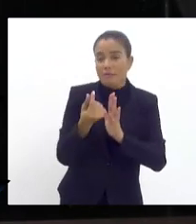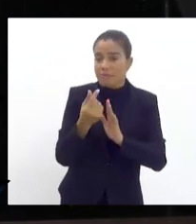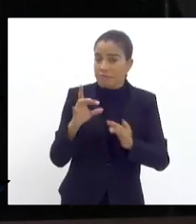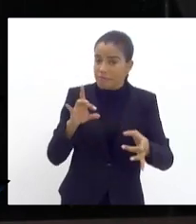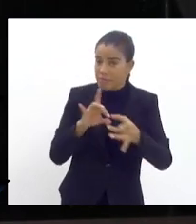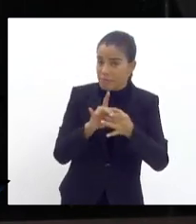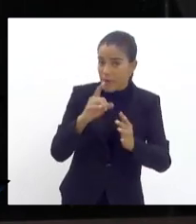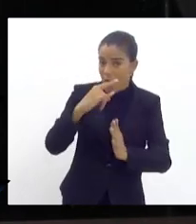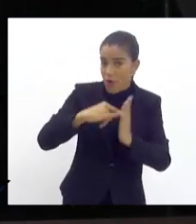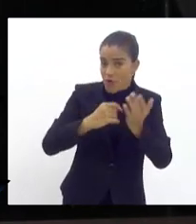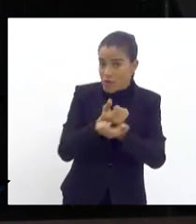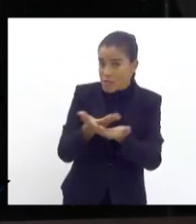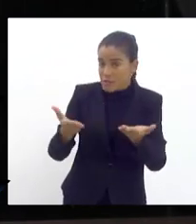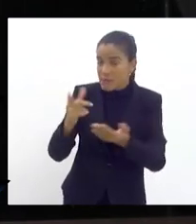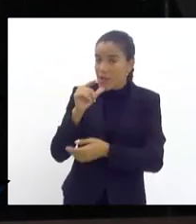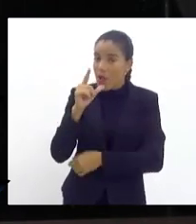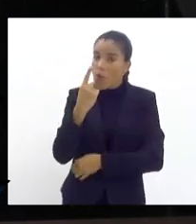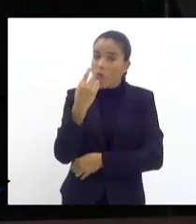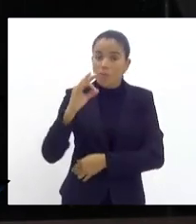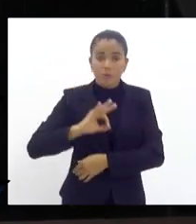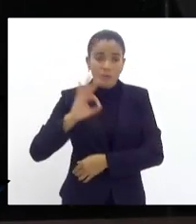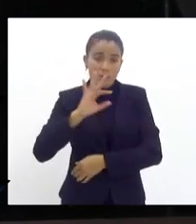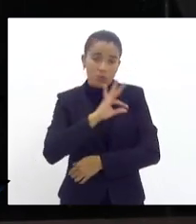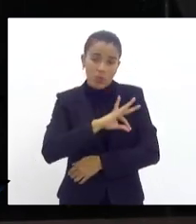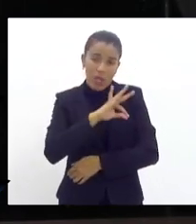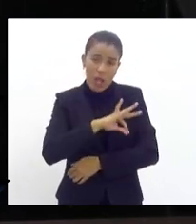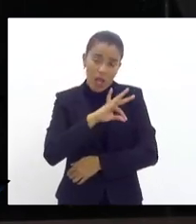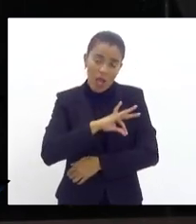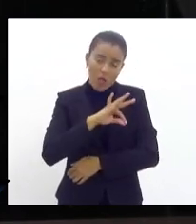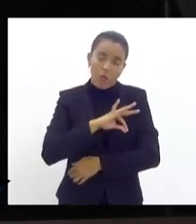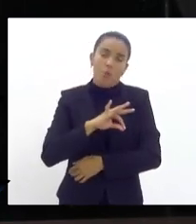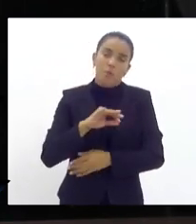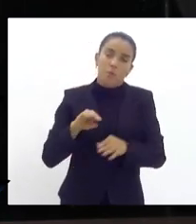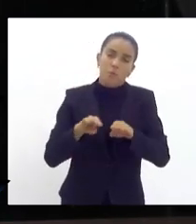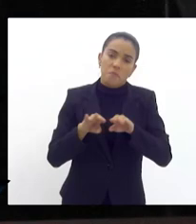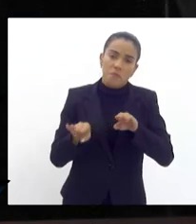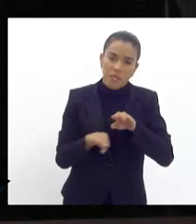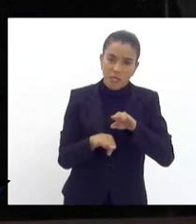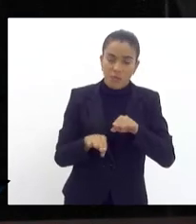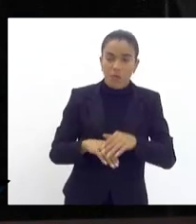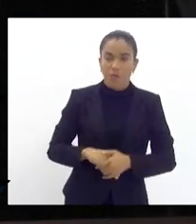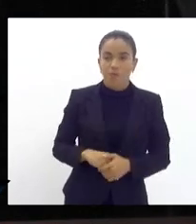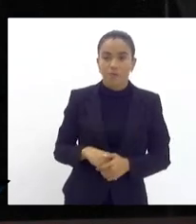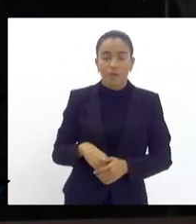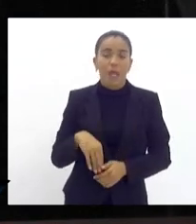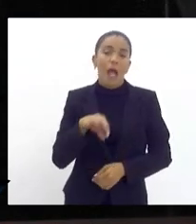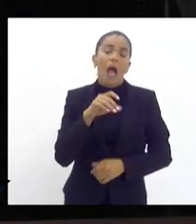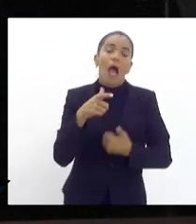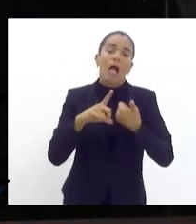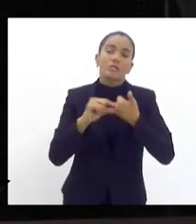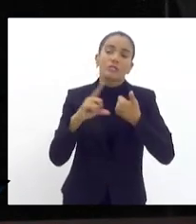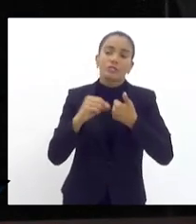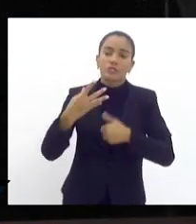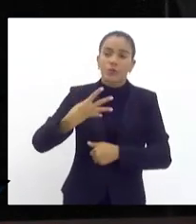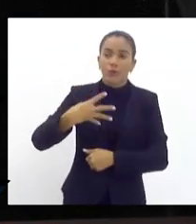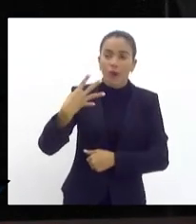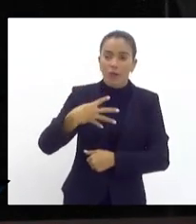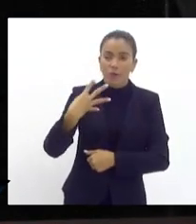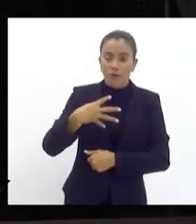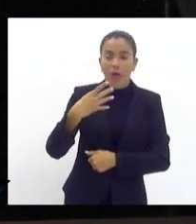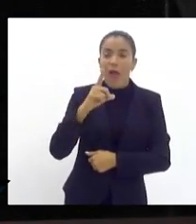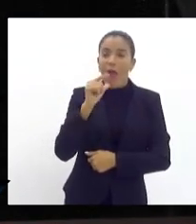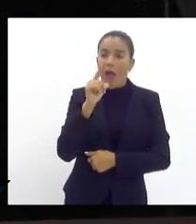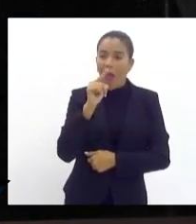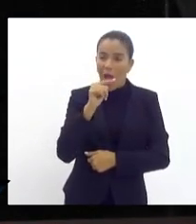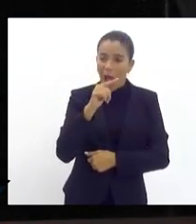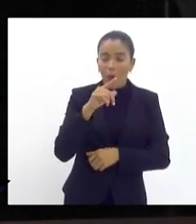equivalente a 1% dos valores do salário mínimo vigente no país artigo 4º ação beneficiária da tarifa social água e